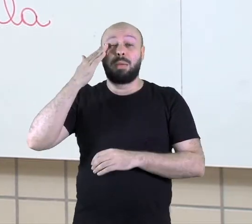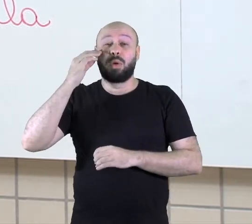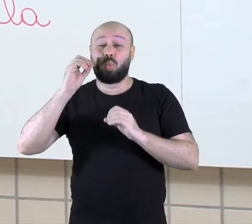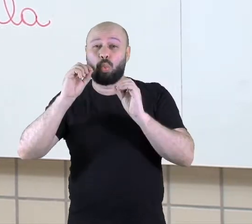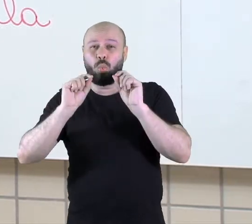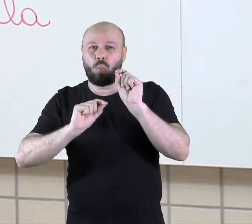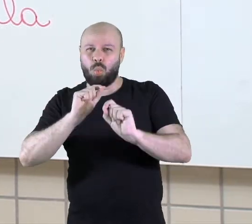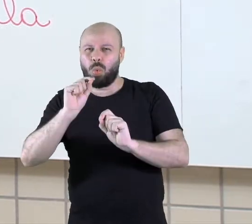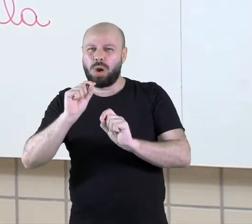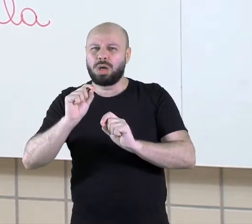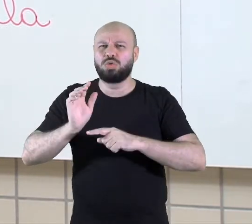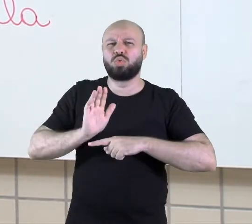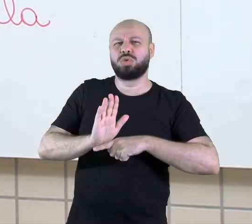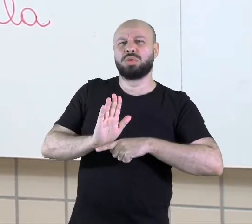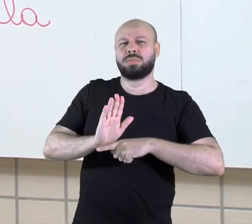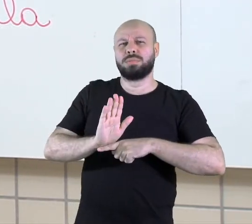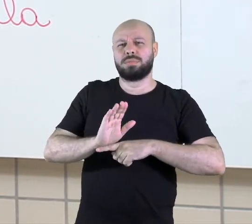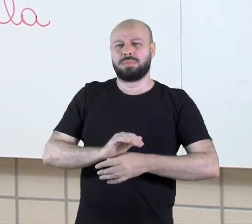quê?